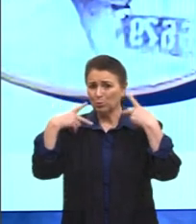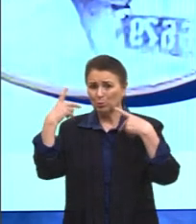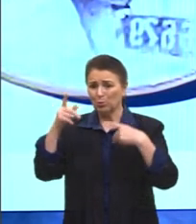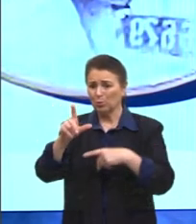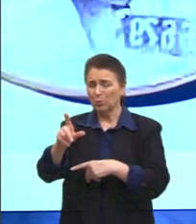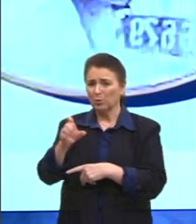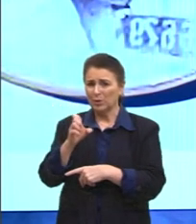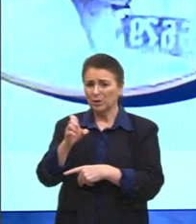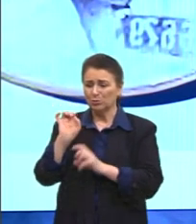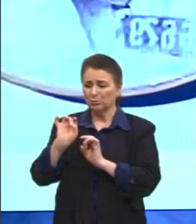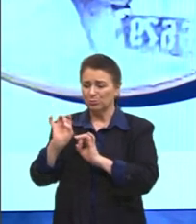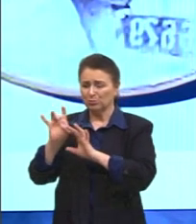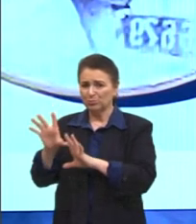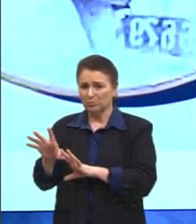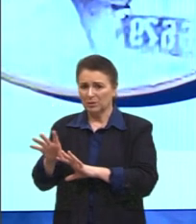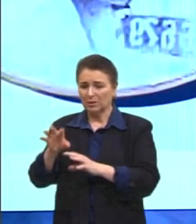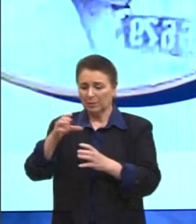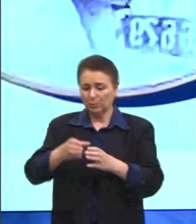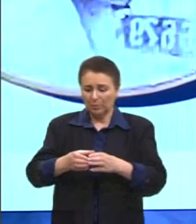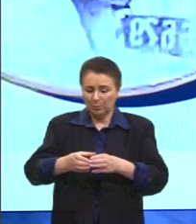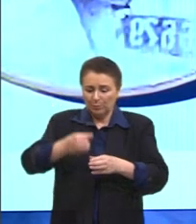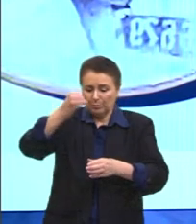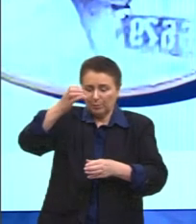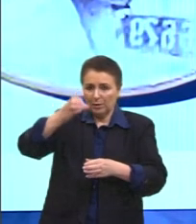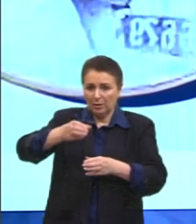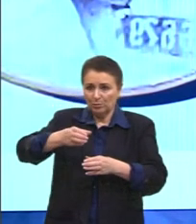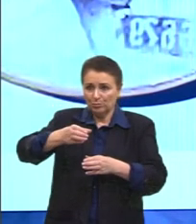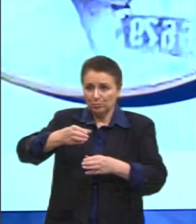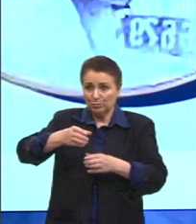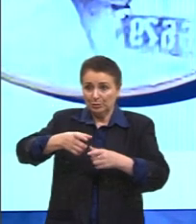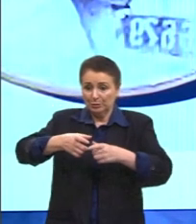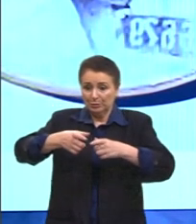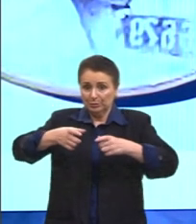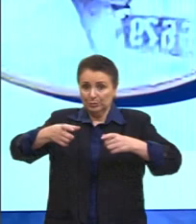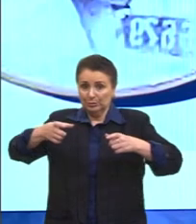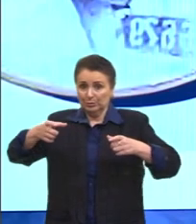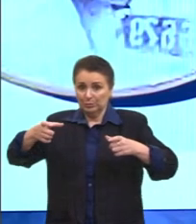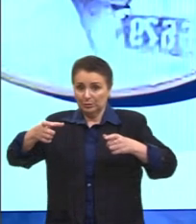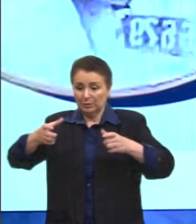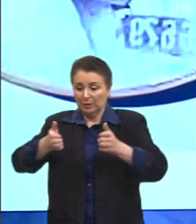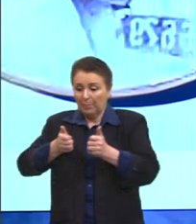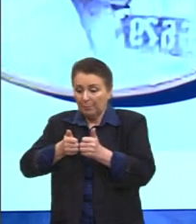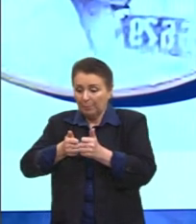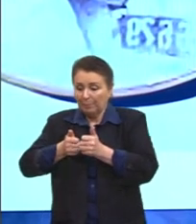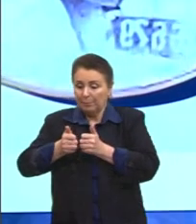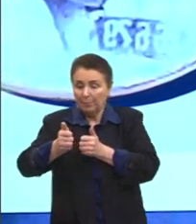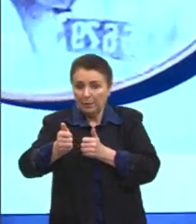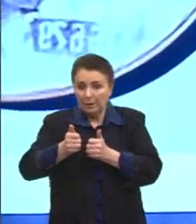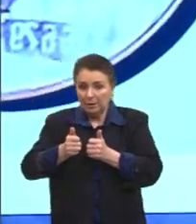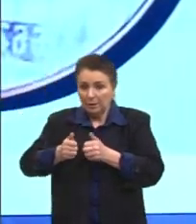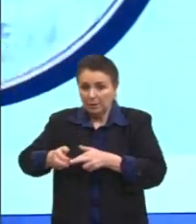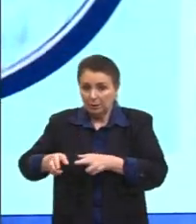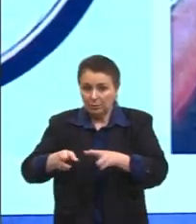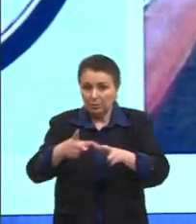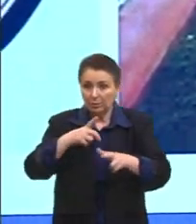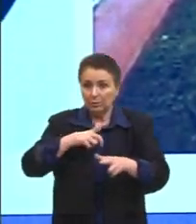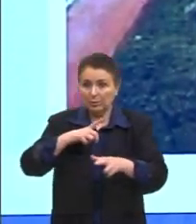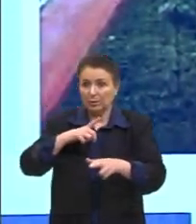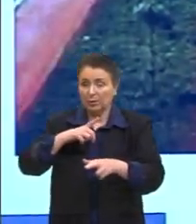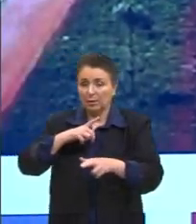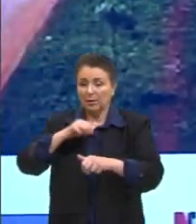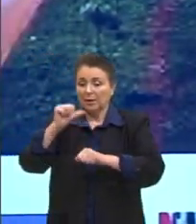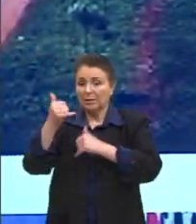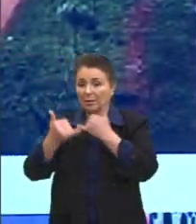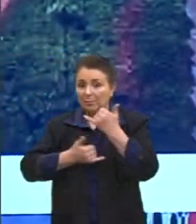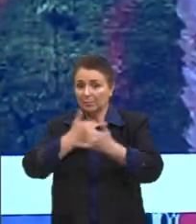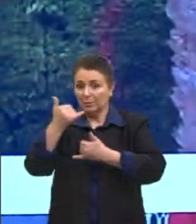garrafas PETs enormes e colocando, né, ao lado ali da marginal. Nós temos, então, o Oitsika, brincando com essa